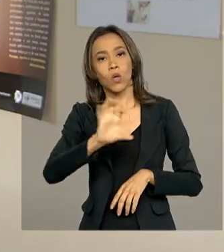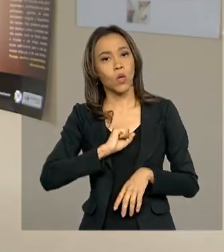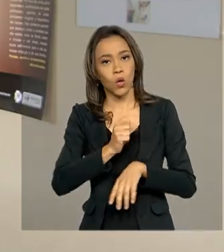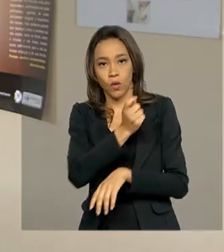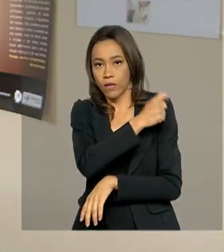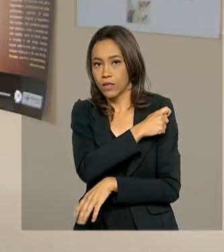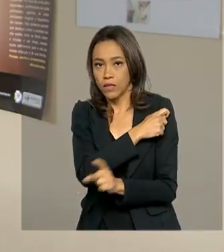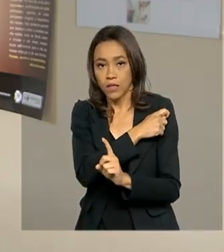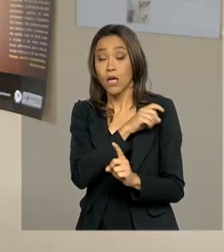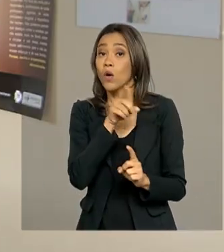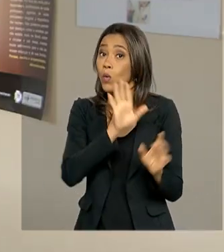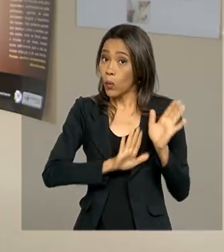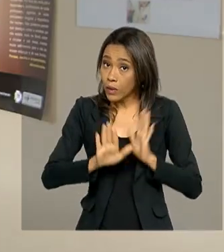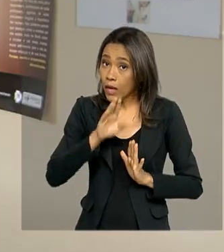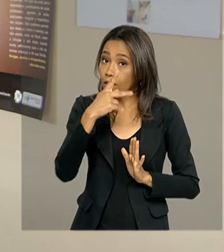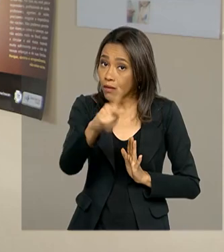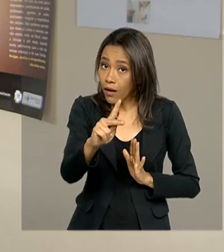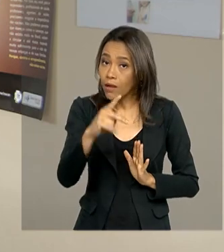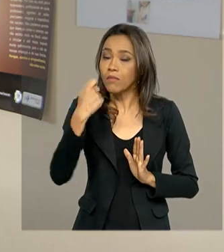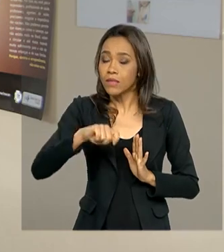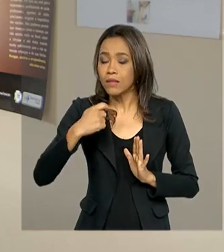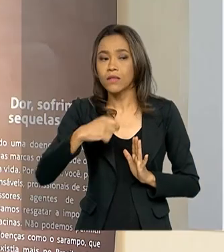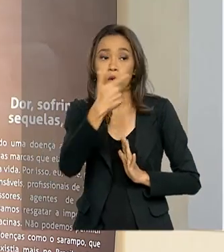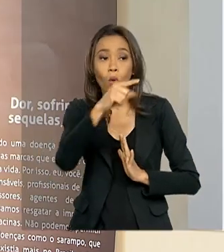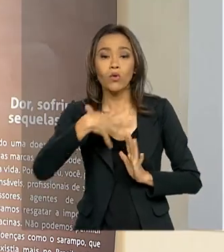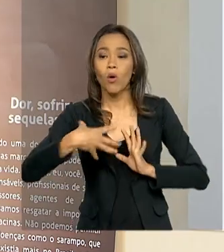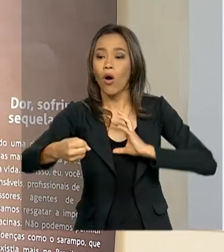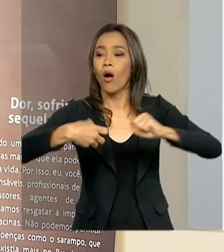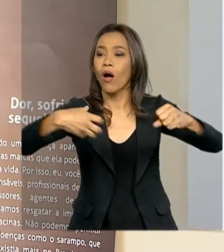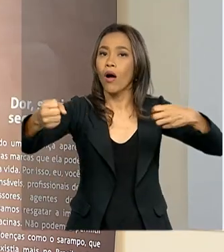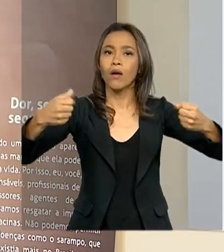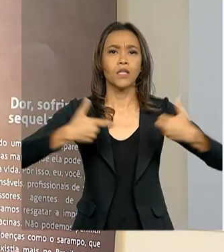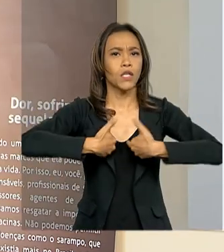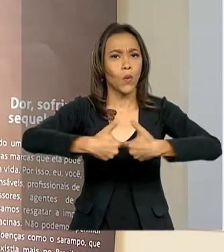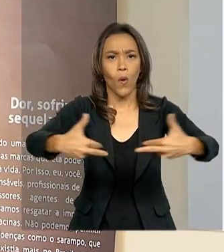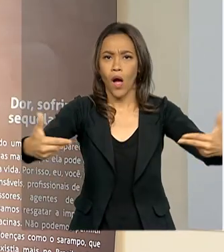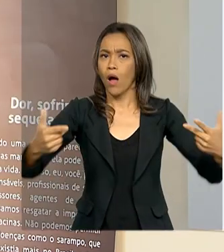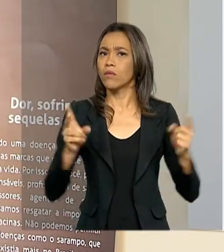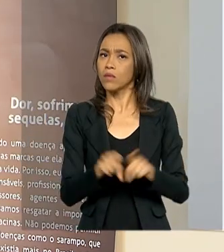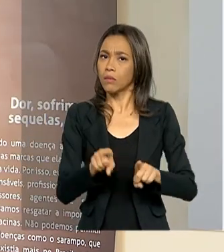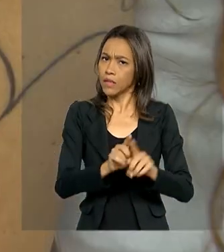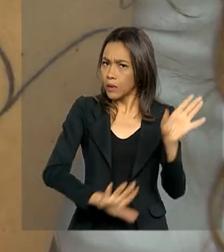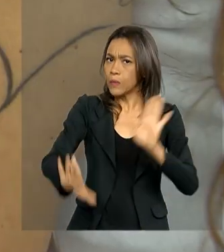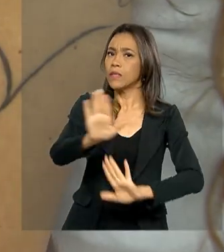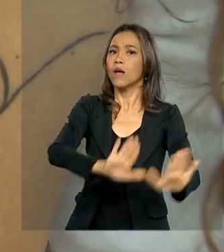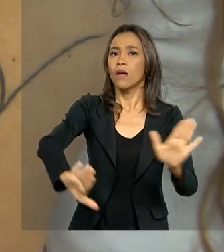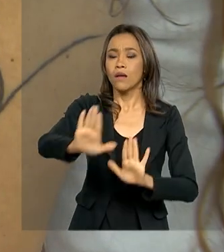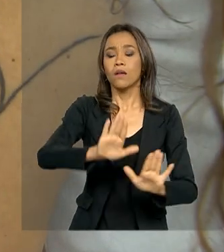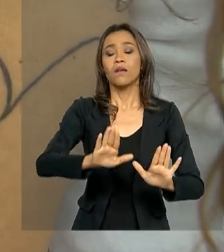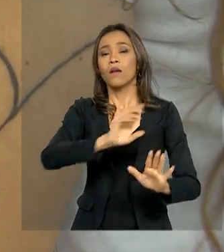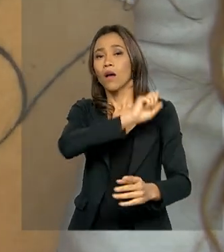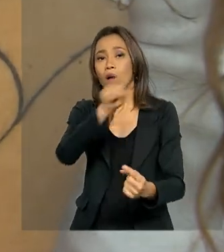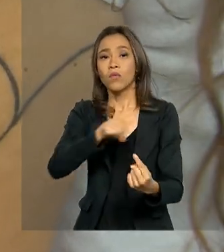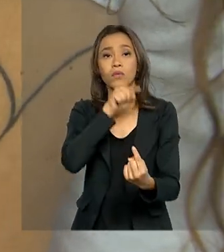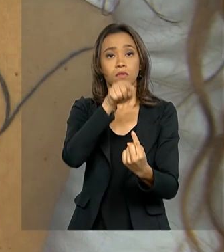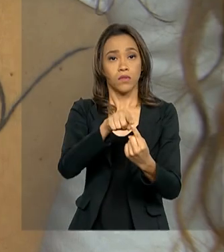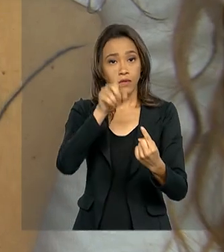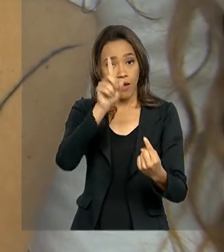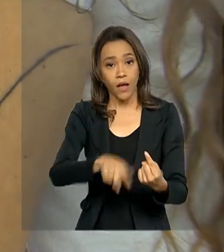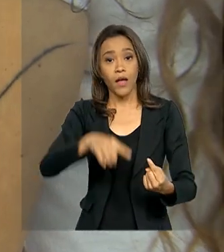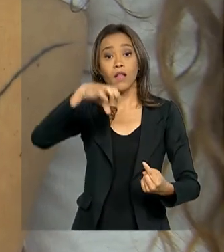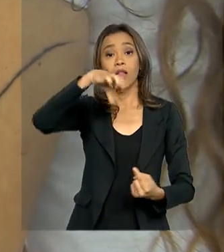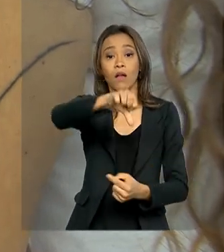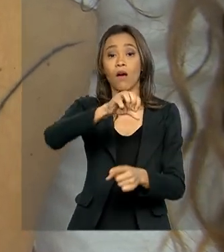ela teve deve ser estendido aos jovens na nova etapa da campanha do Ministério da Saúde. A meta é vacinar pelo menos